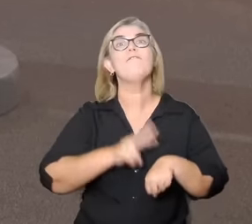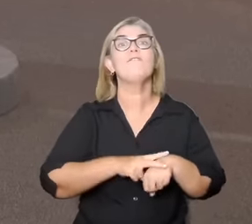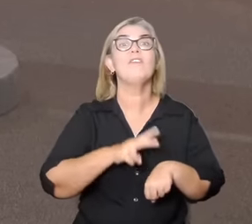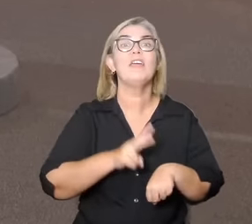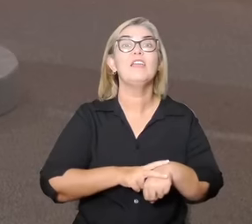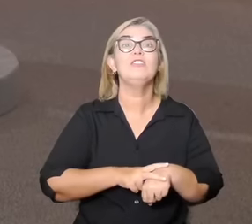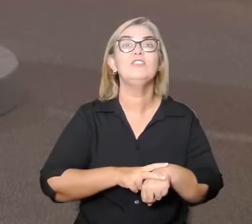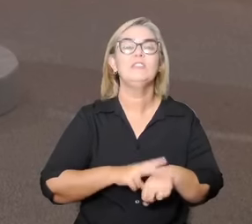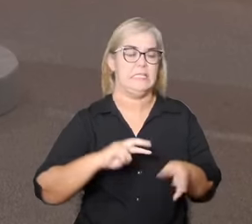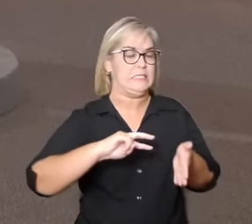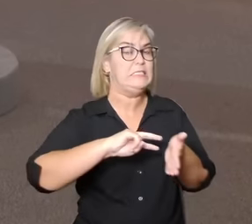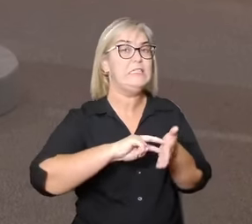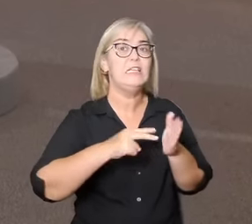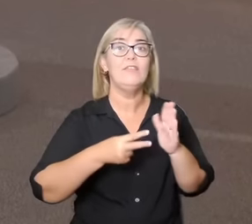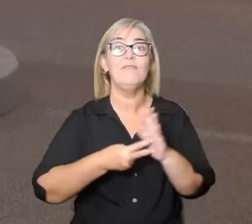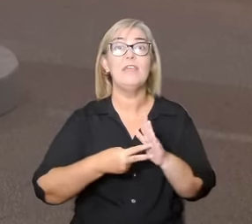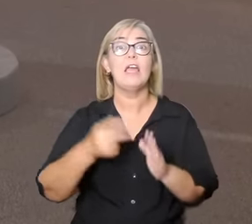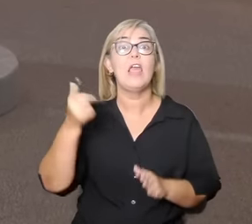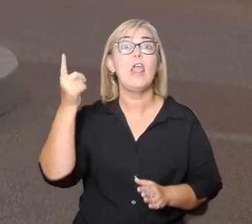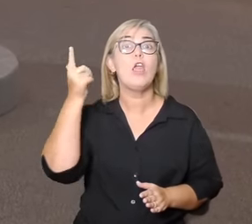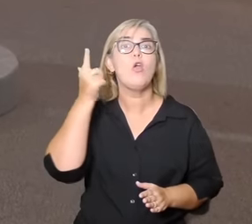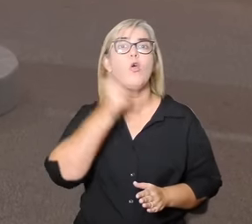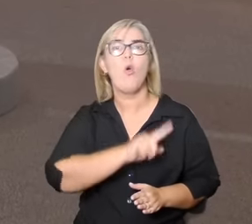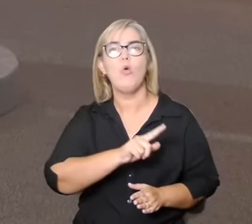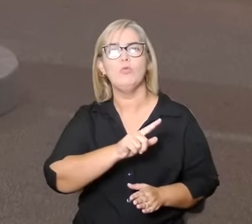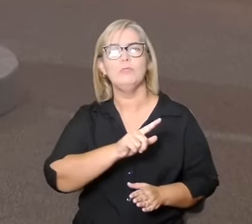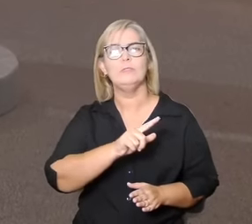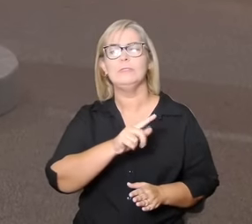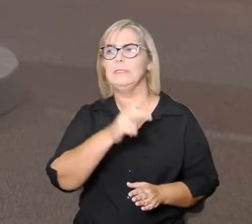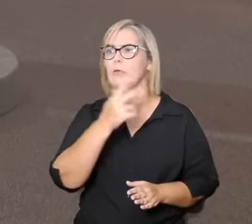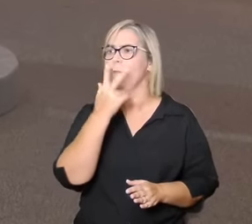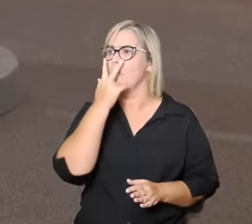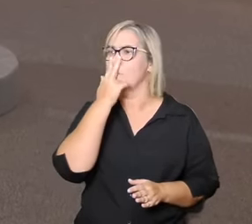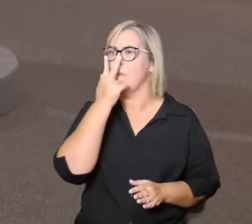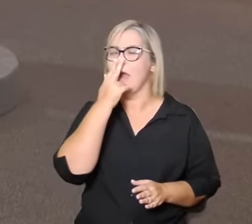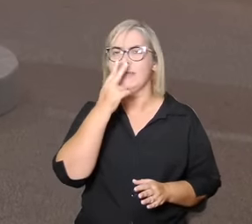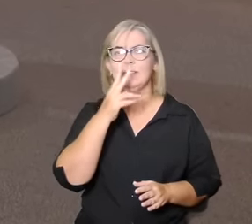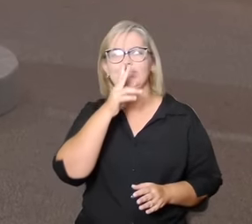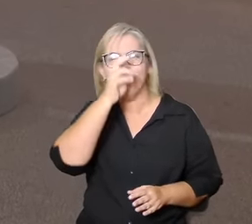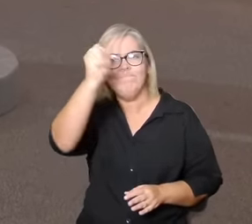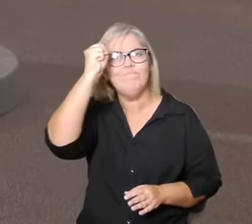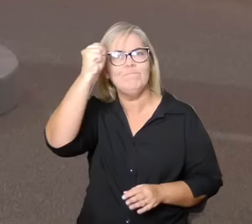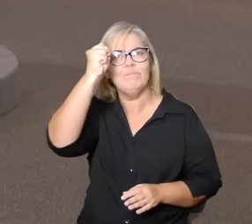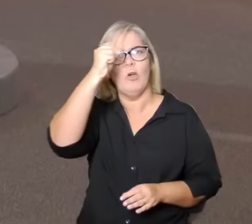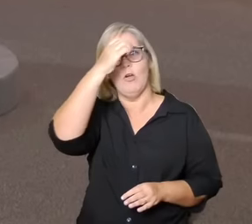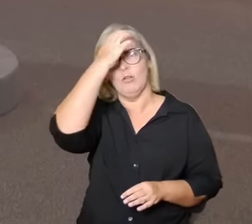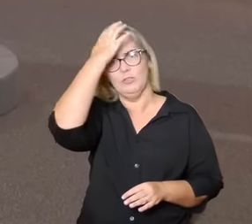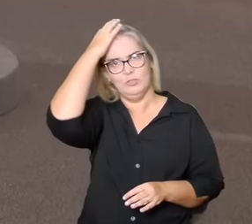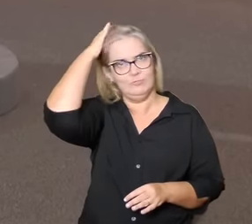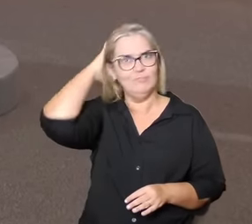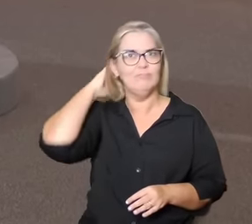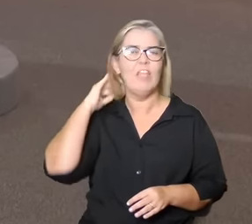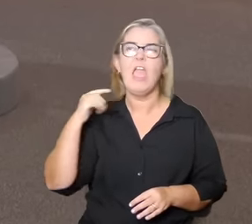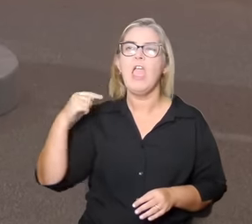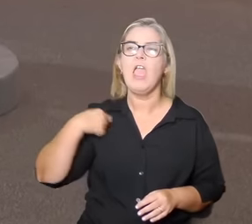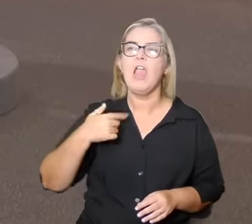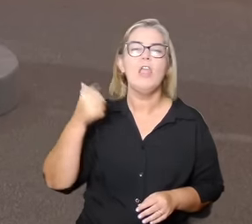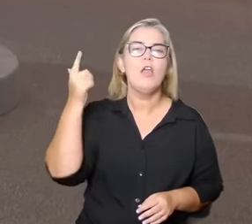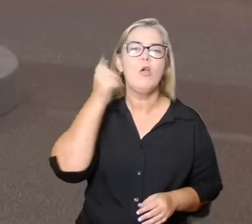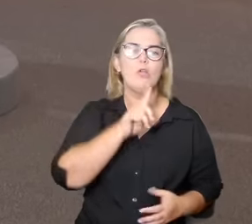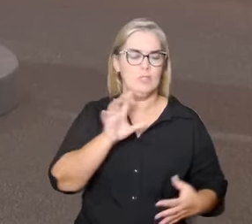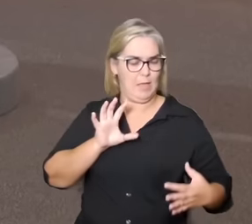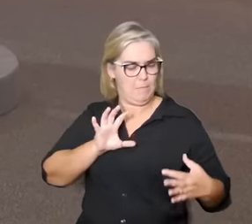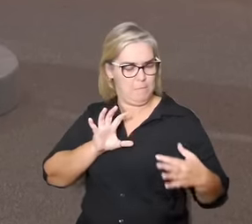alcançou a potência mais íntima que ele poderia ter alcançado. Ele tem um encontro consigo. Nesse encontro